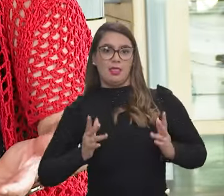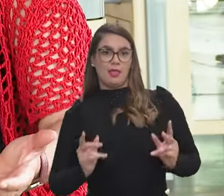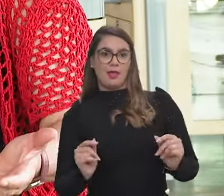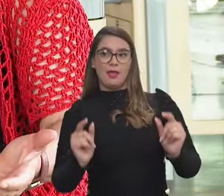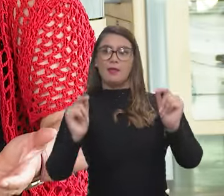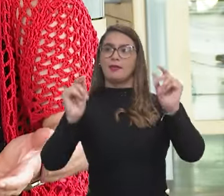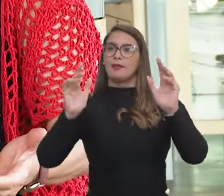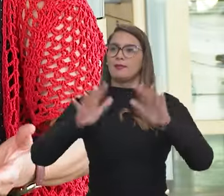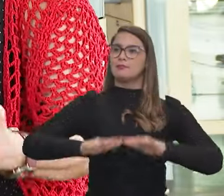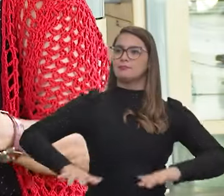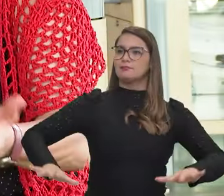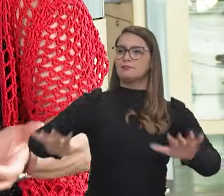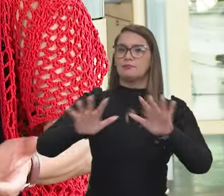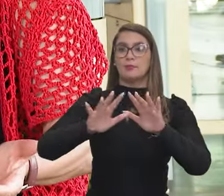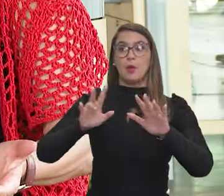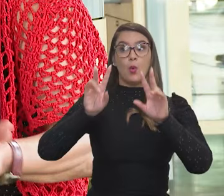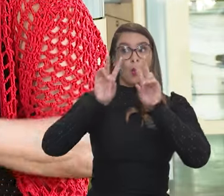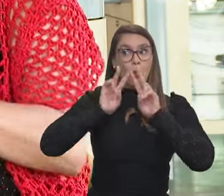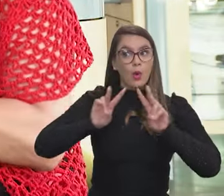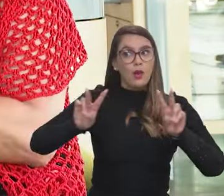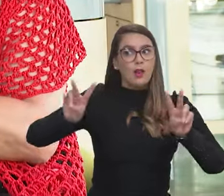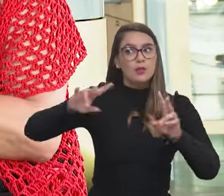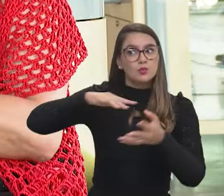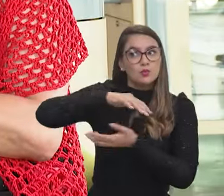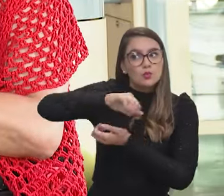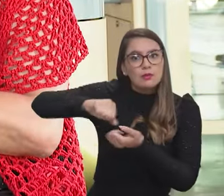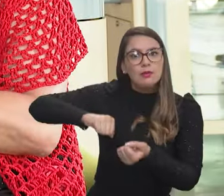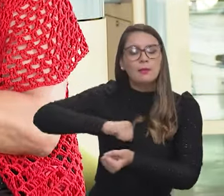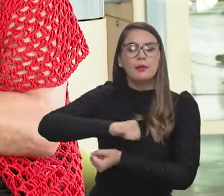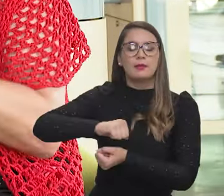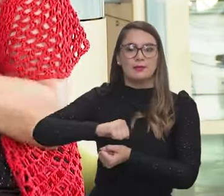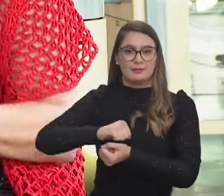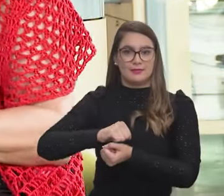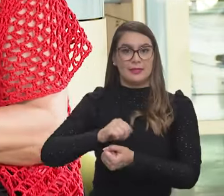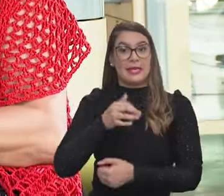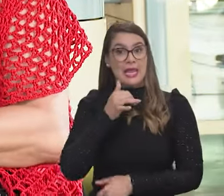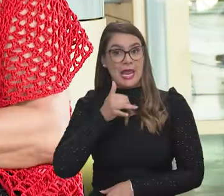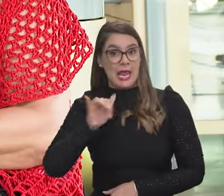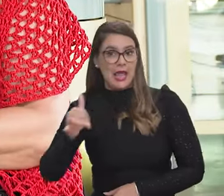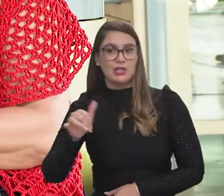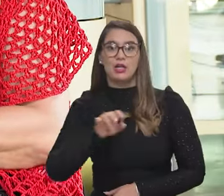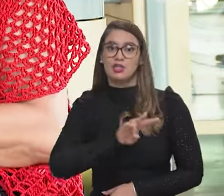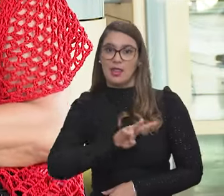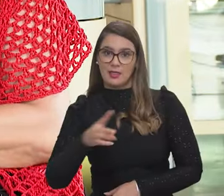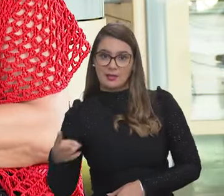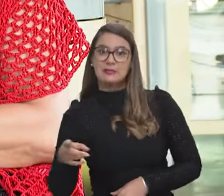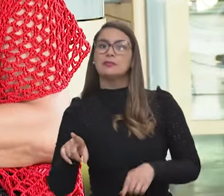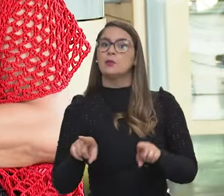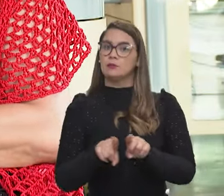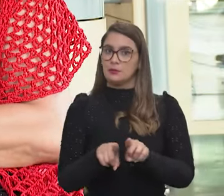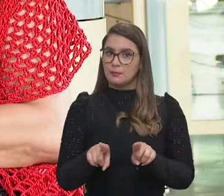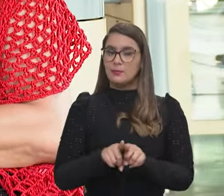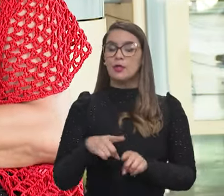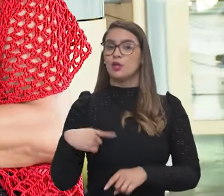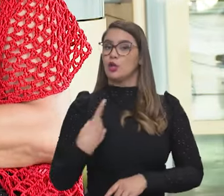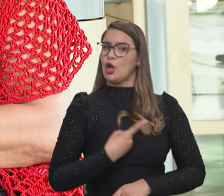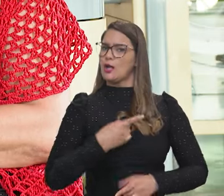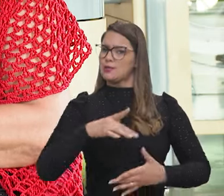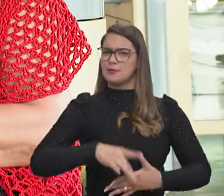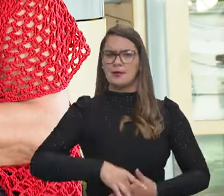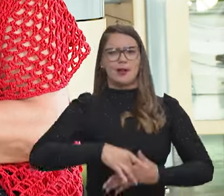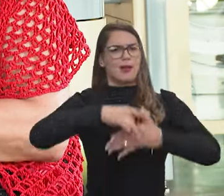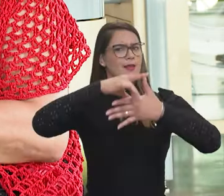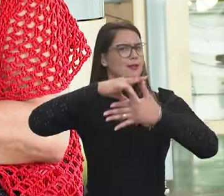riqueza que tem lá, né, com a visão sustentável. Outra é a transição energética. A transição energética, nós